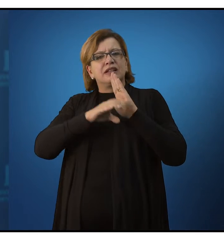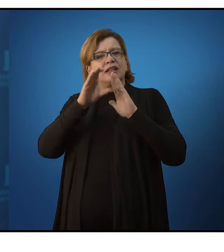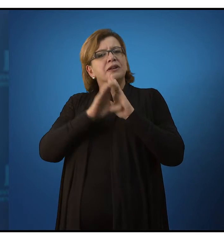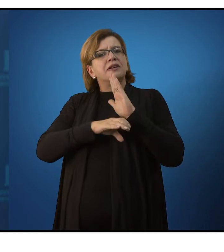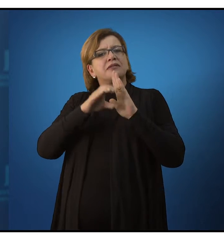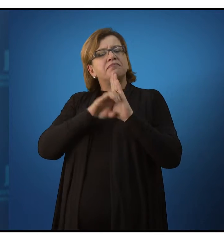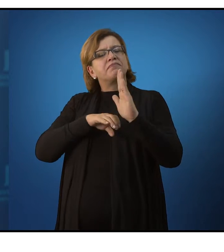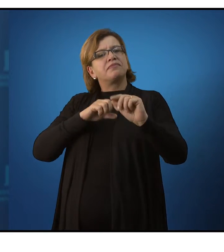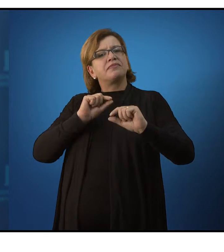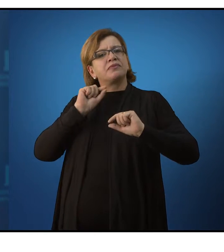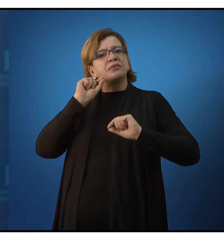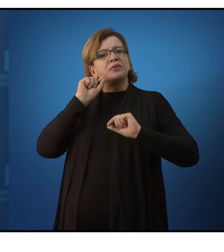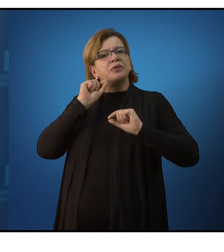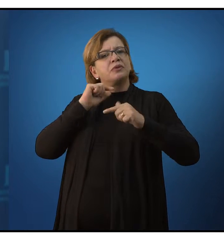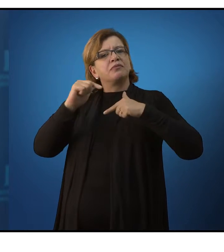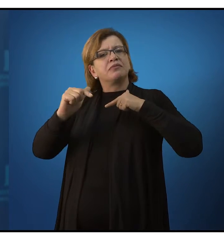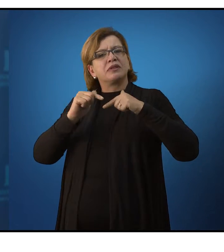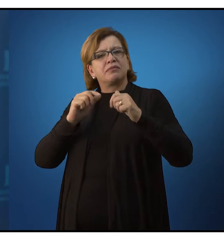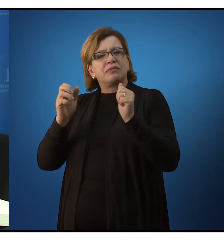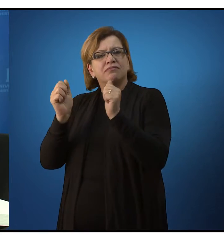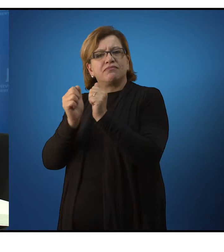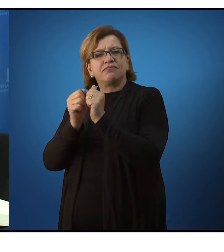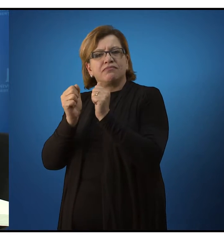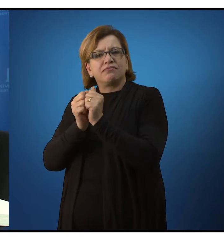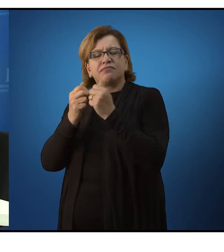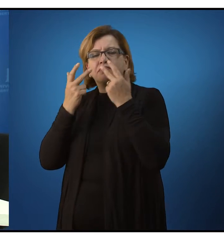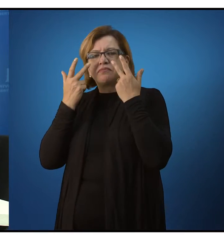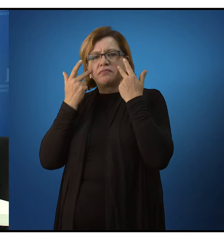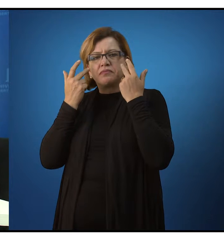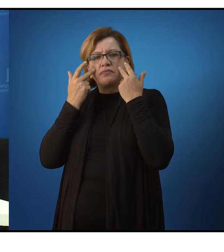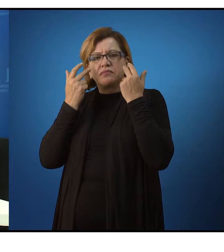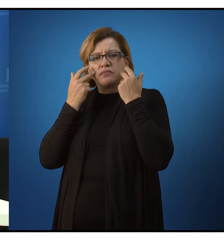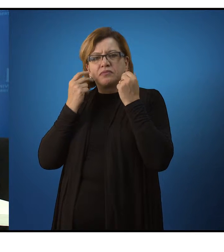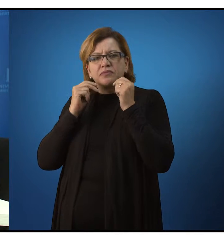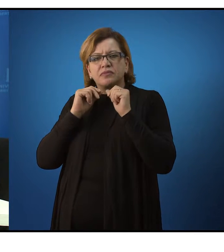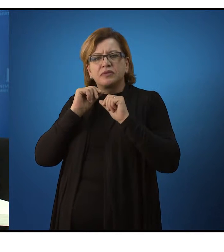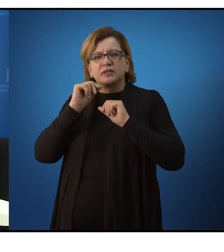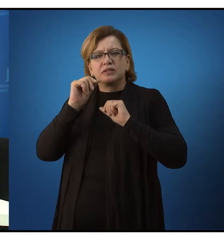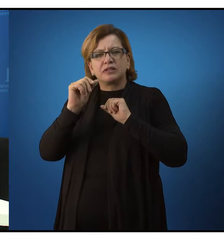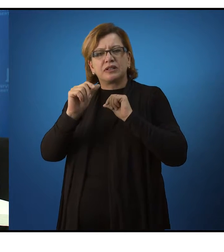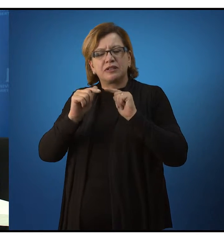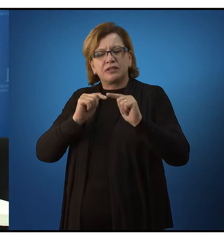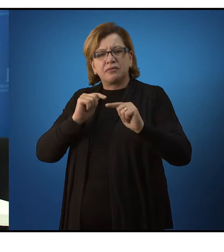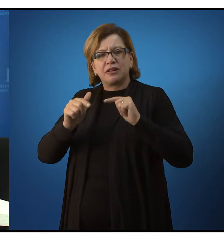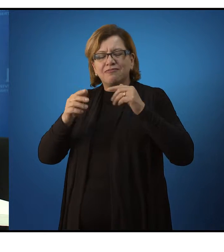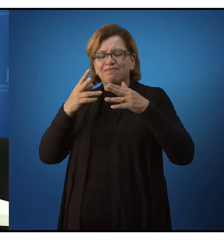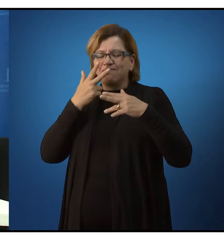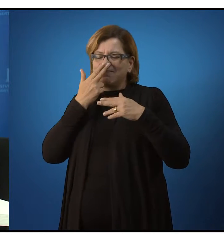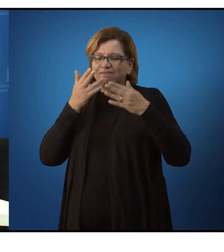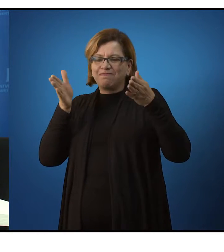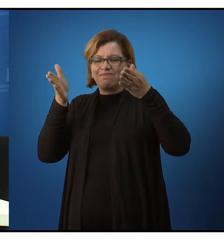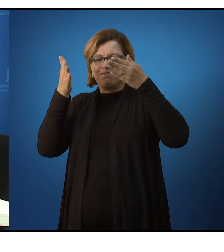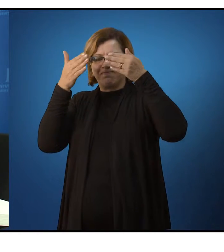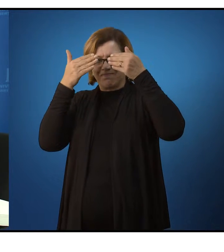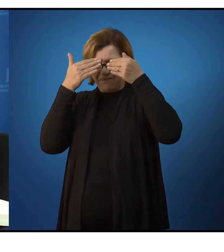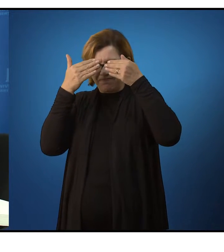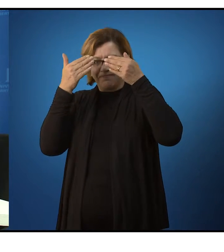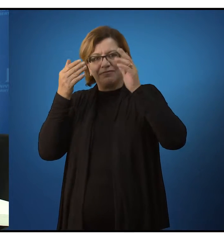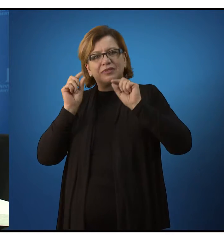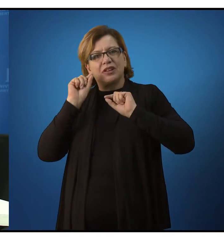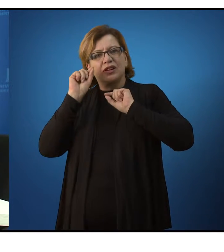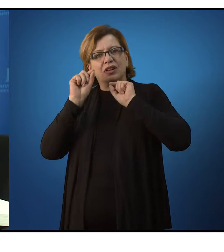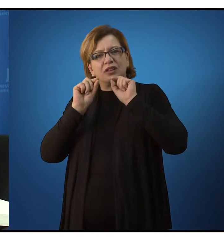esse trabalho, essa relação do homem com a natureza, ela se encontra cindida pelo trabalho alienado. Então uma